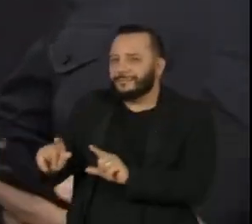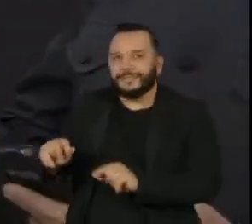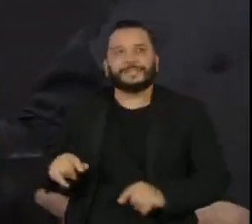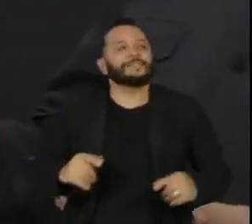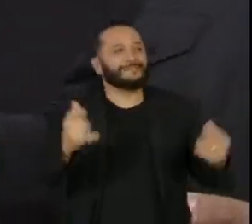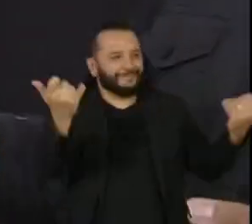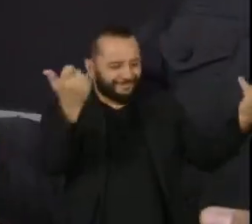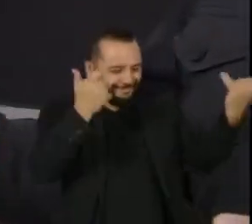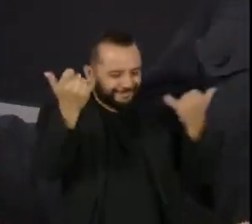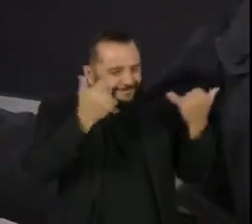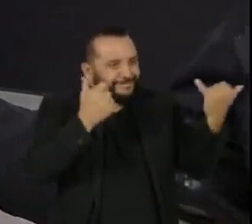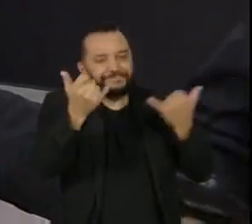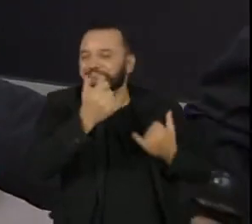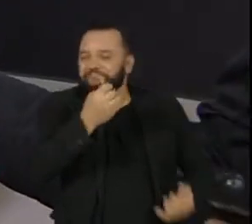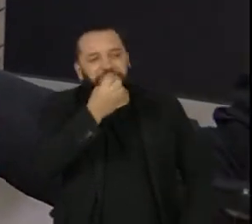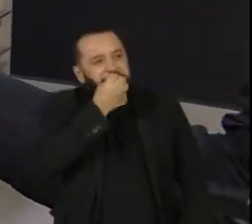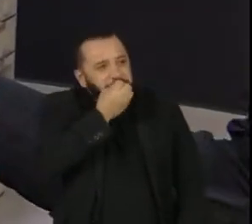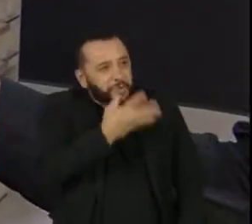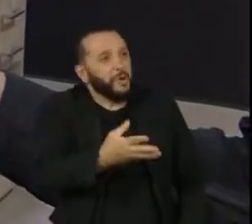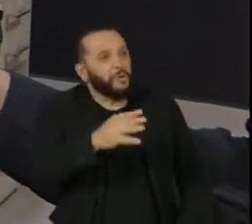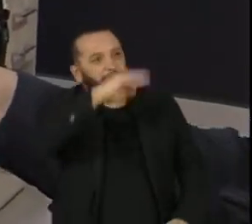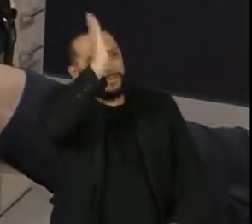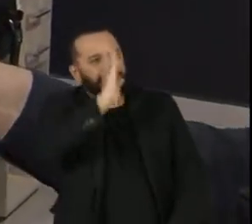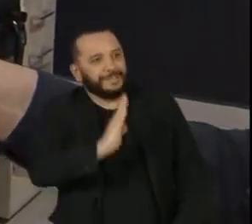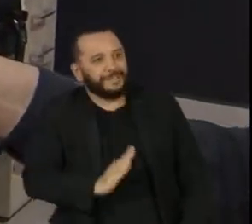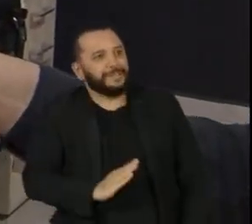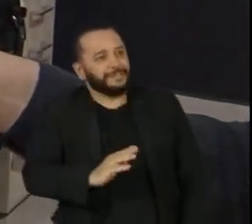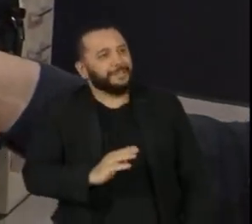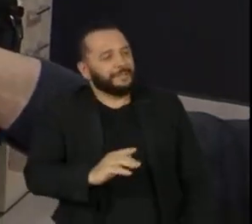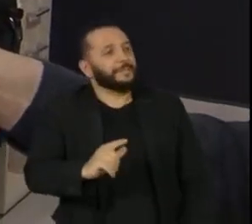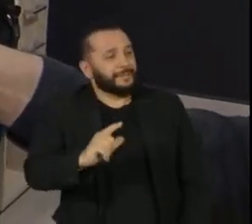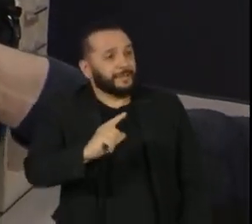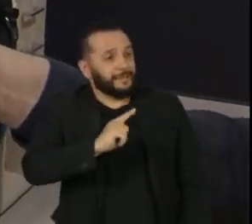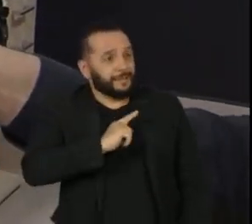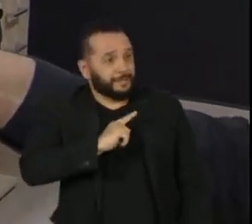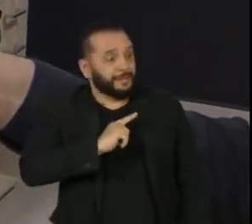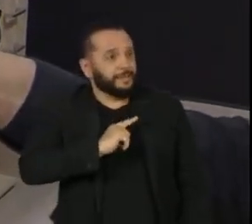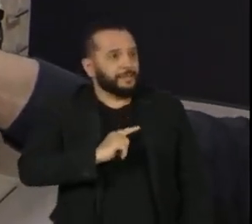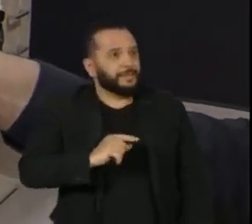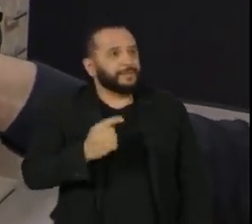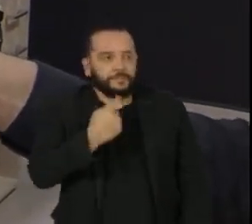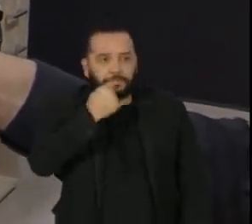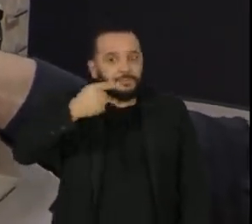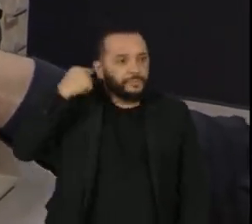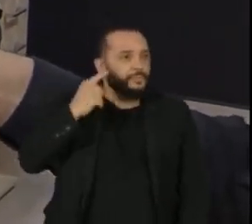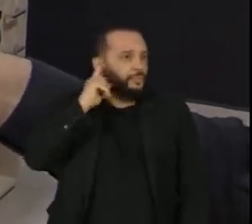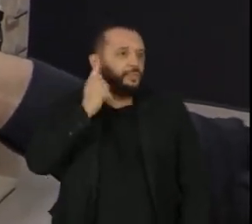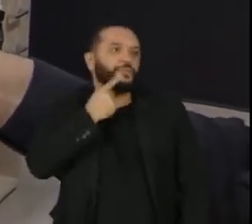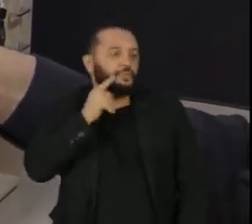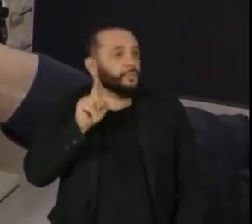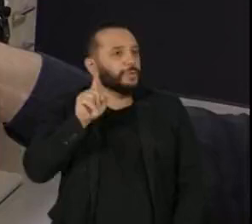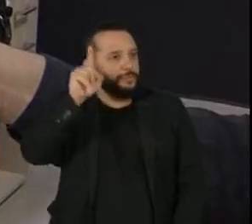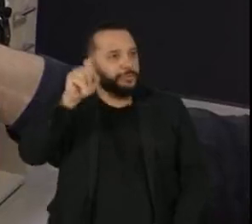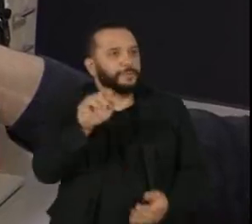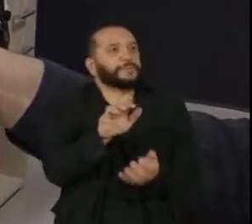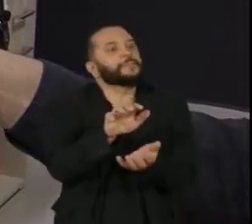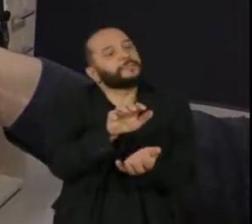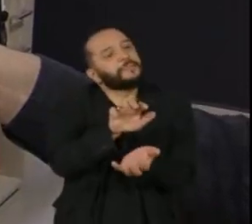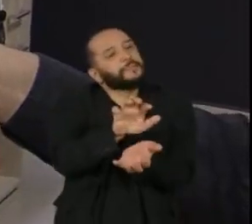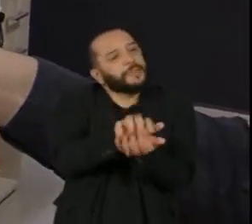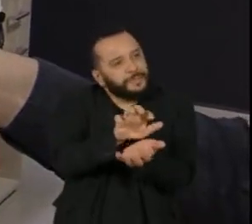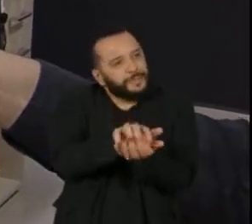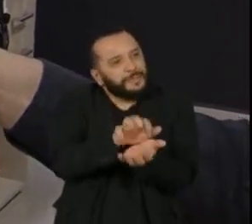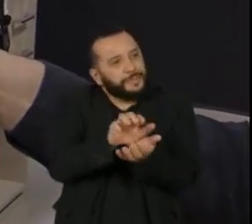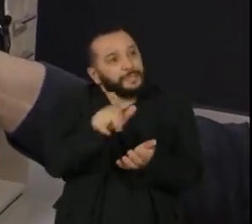a gente recebe feedback dos surdos do Brasil inteiro, né, atualmente a gente recebeu um feedback de um surdo de Pernambuco,